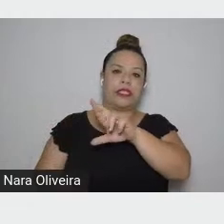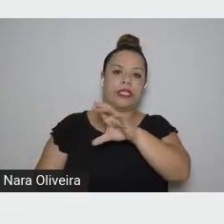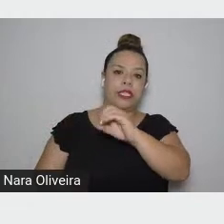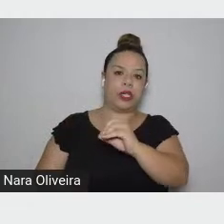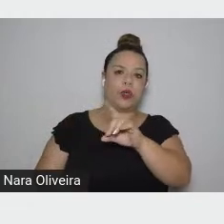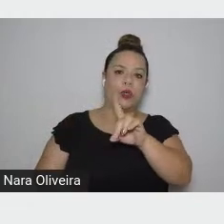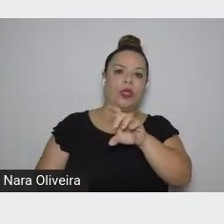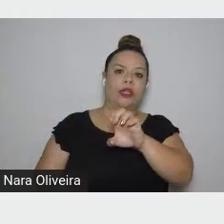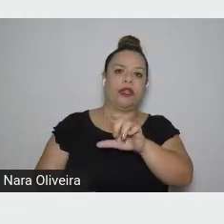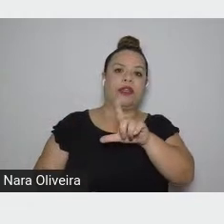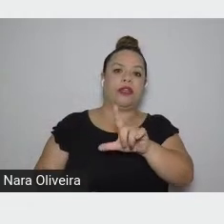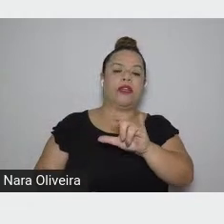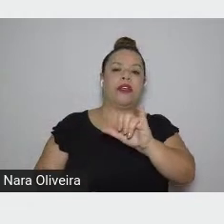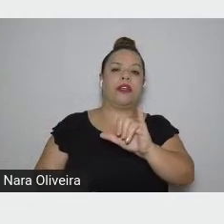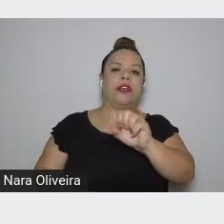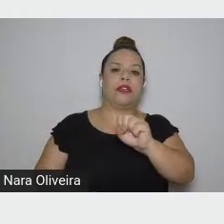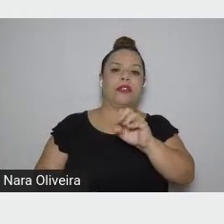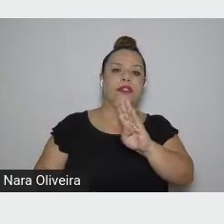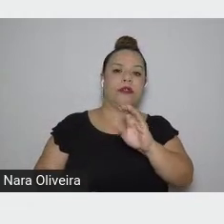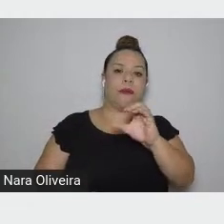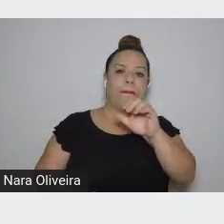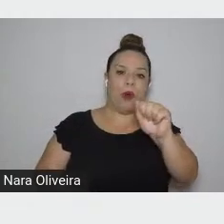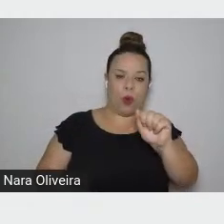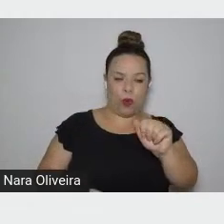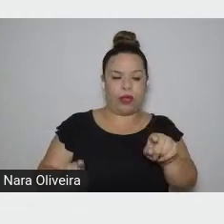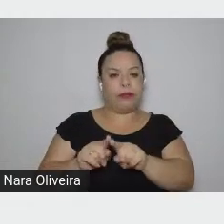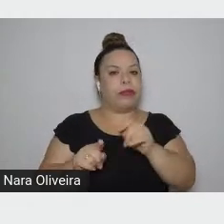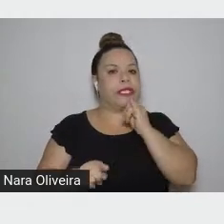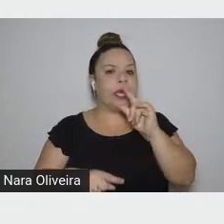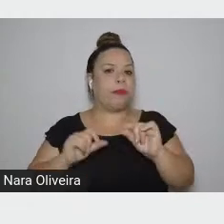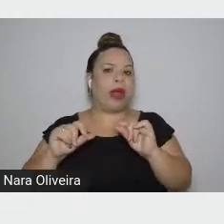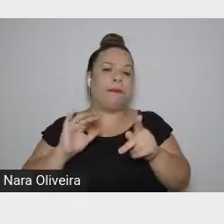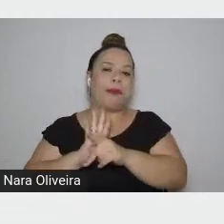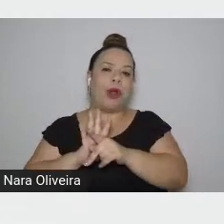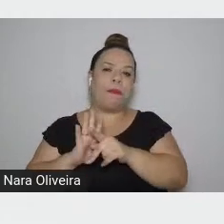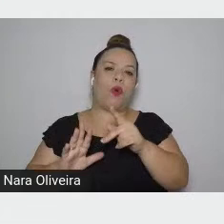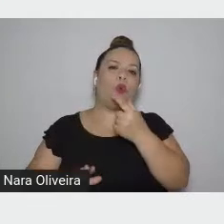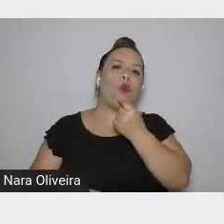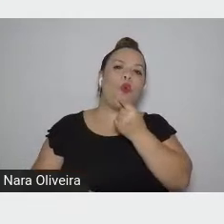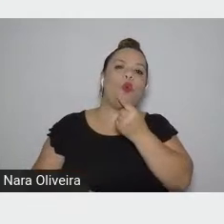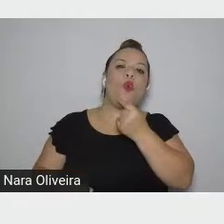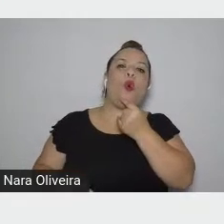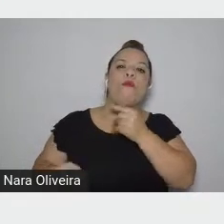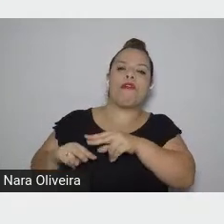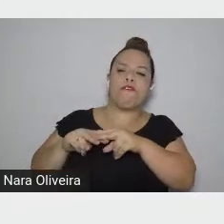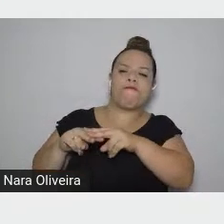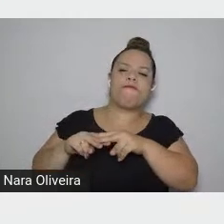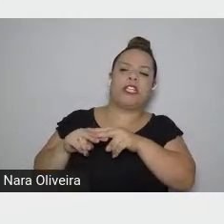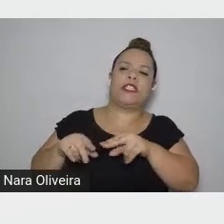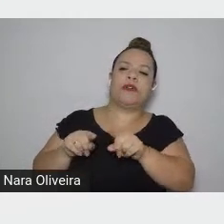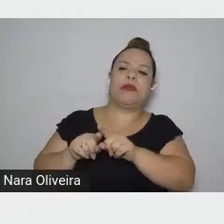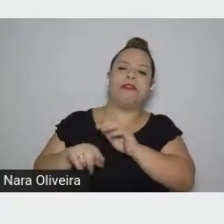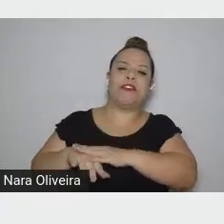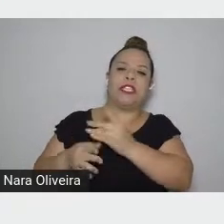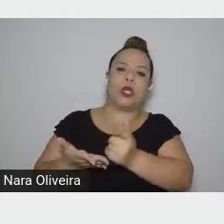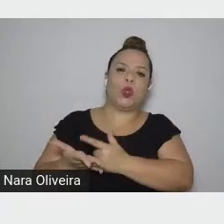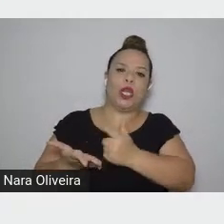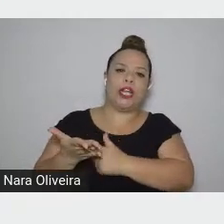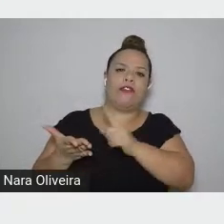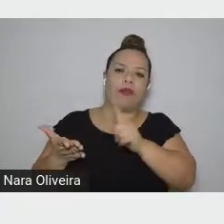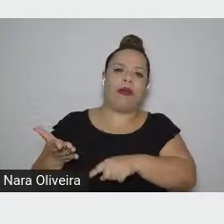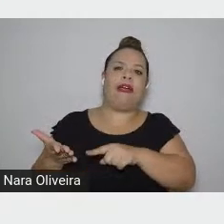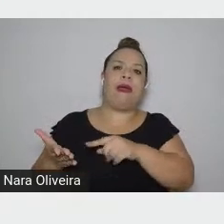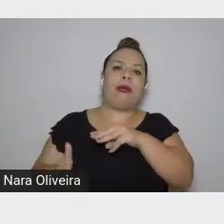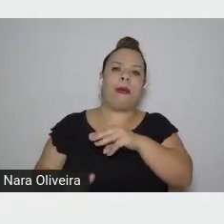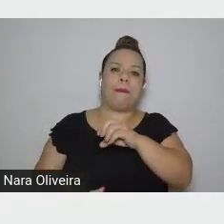é a história do revisor Raimundo Silva, que, ao rever um livro sobre a expulsão